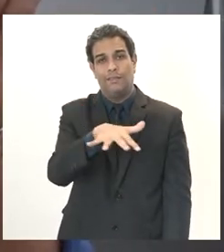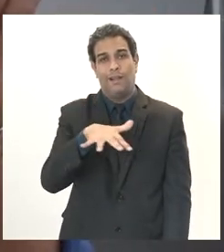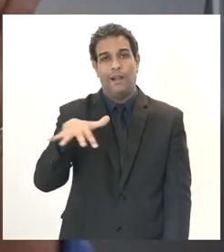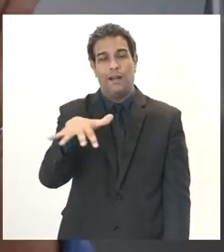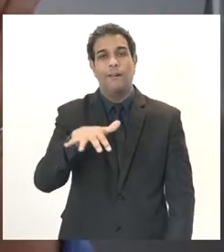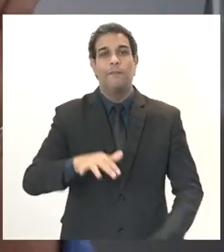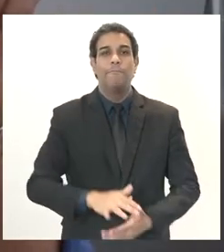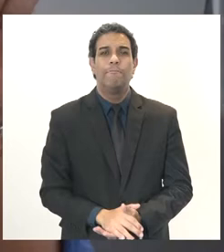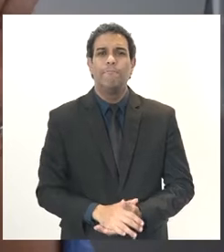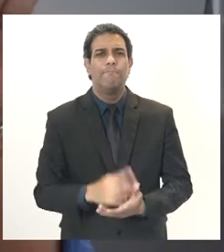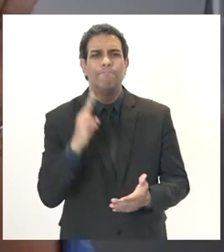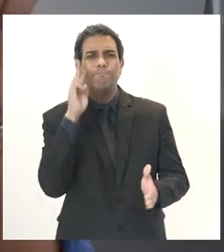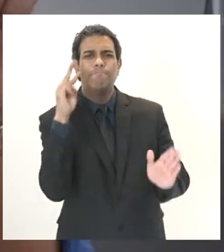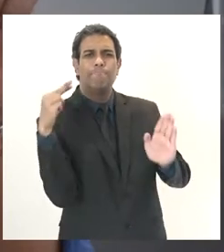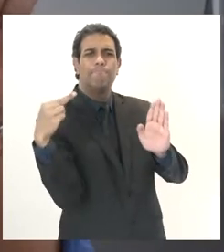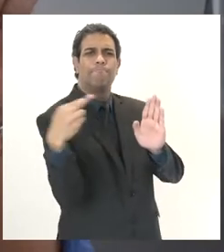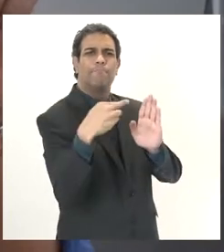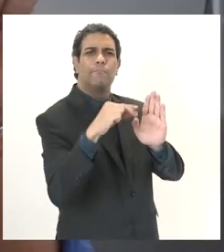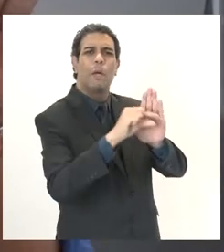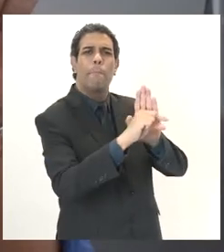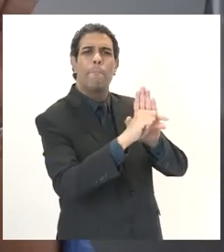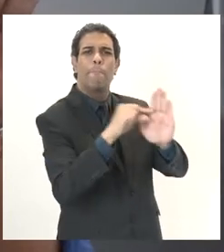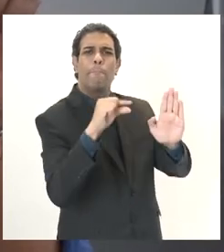aqui está tem aqui só